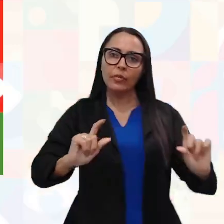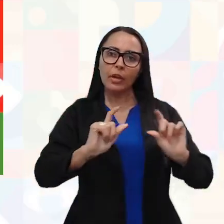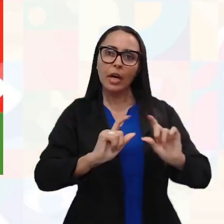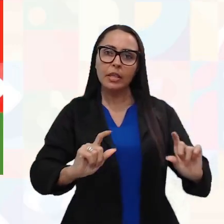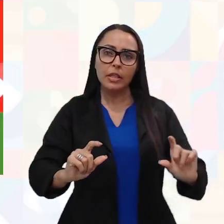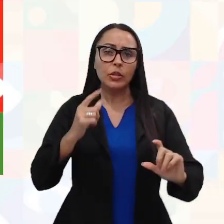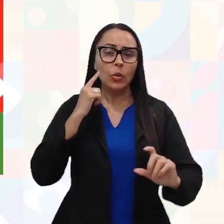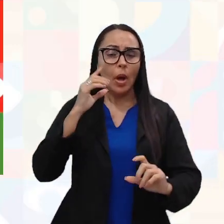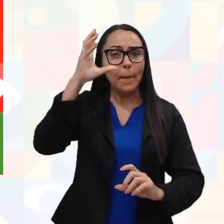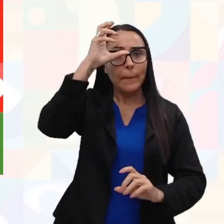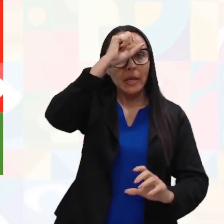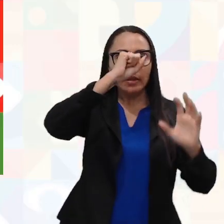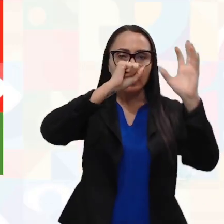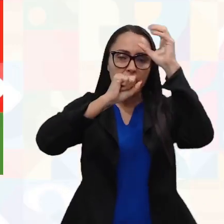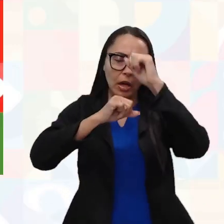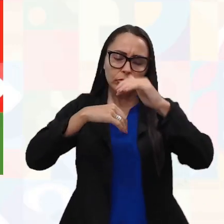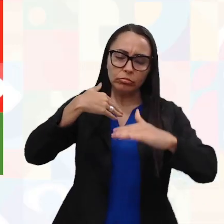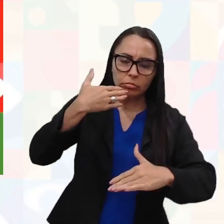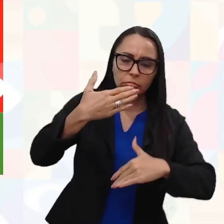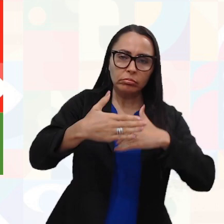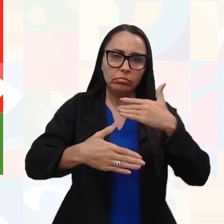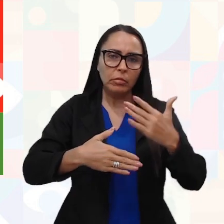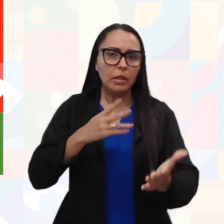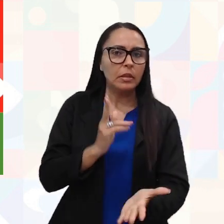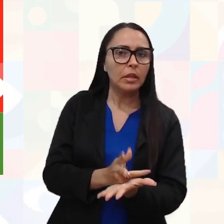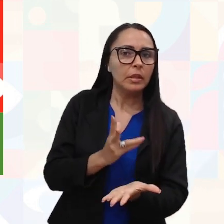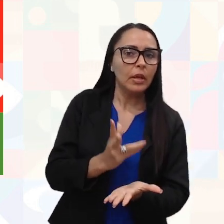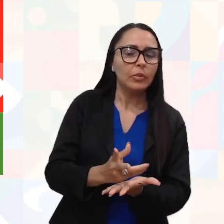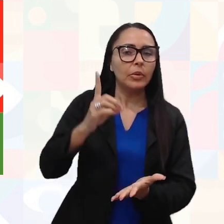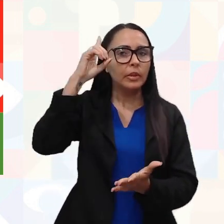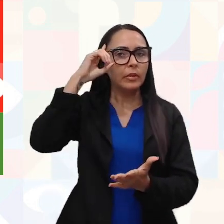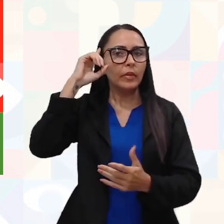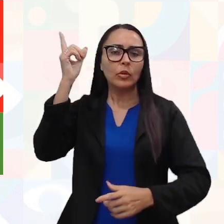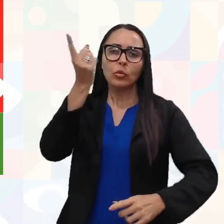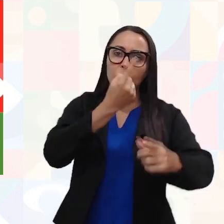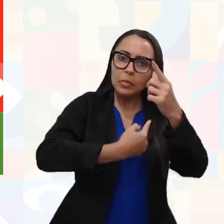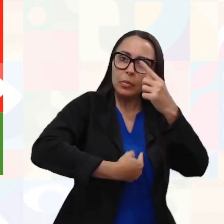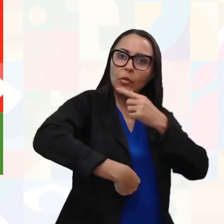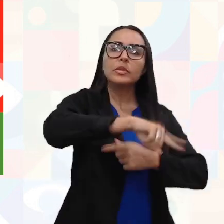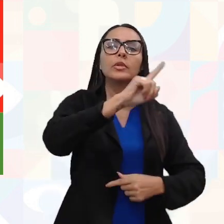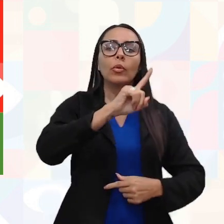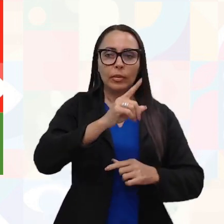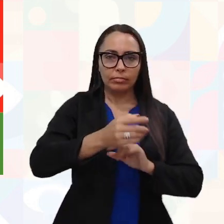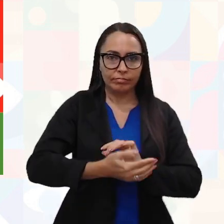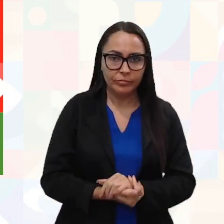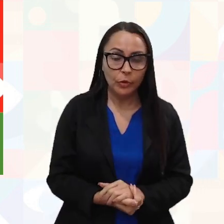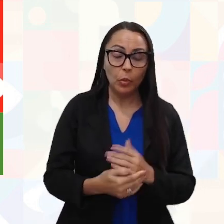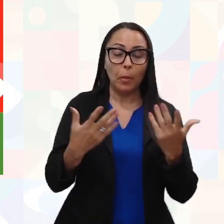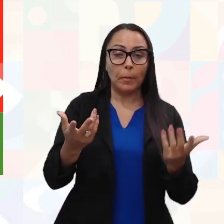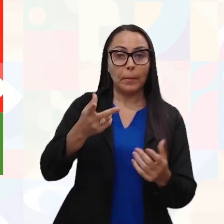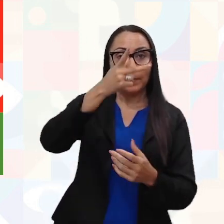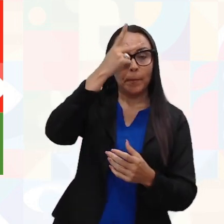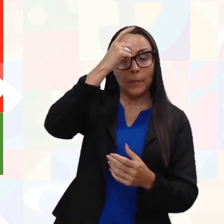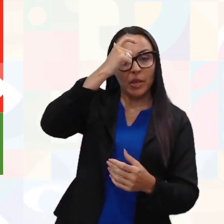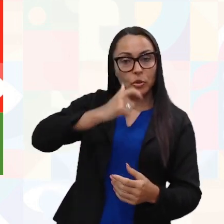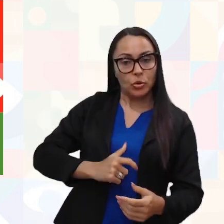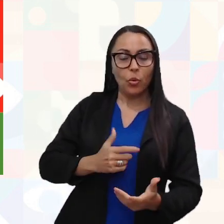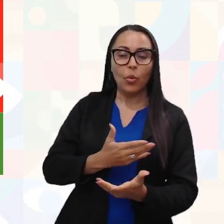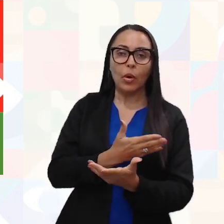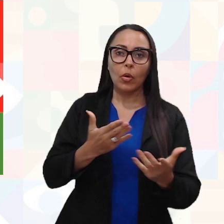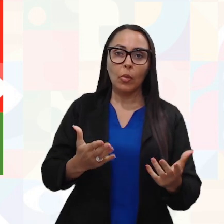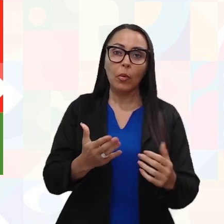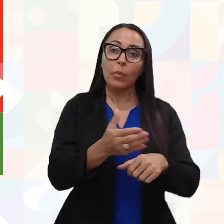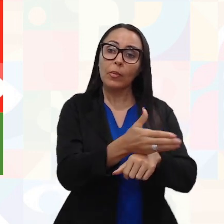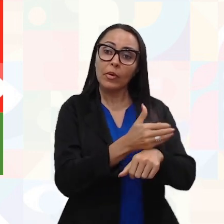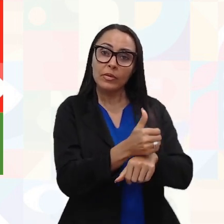pequenos aprendizados que nós temos diariamente são os que nos impulsionam a crescer, tanto como pessoa como profissionalmente.